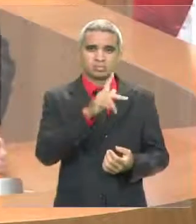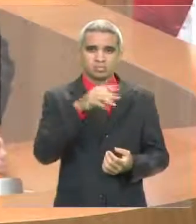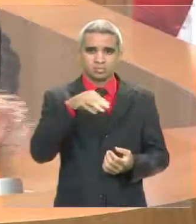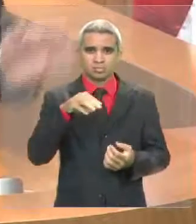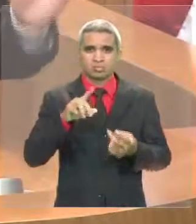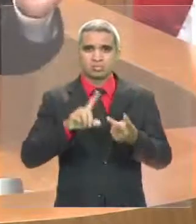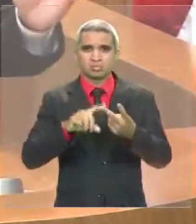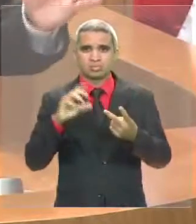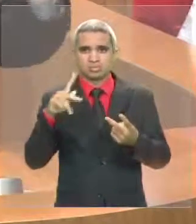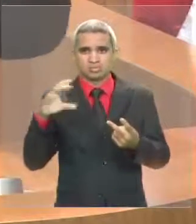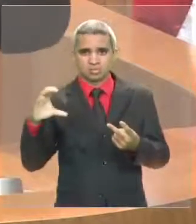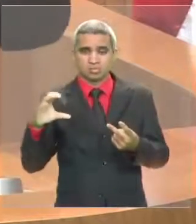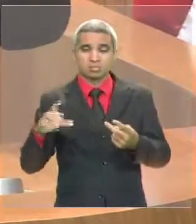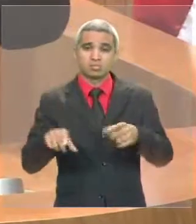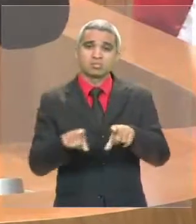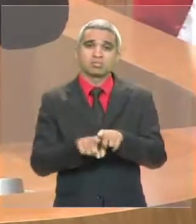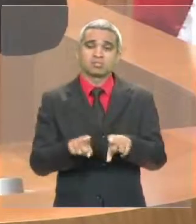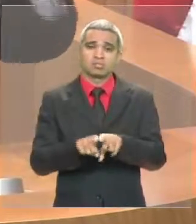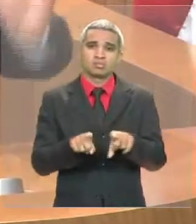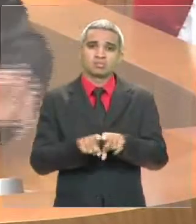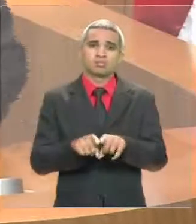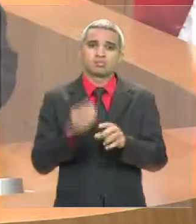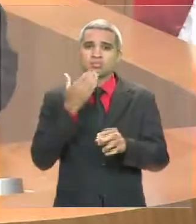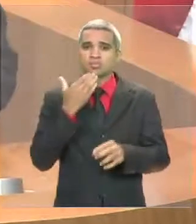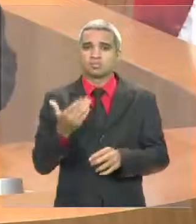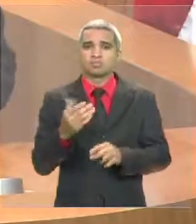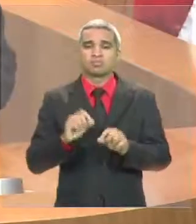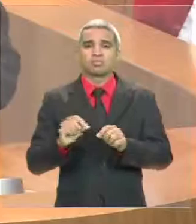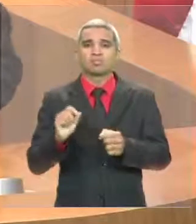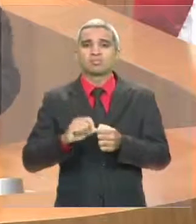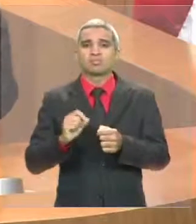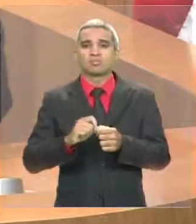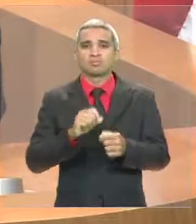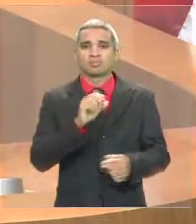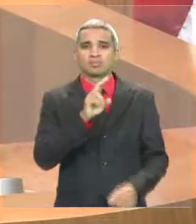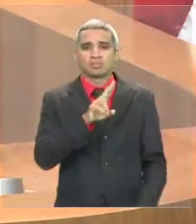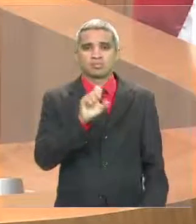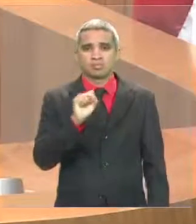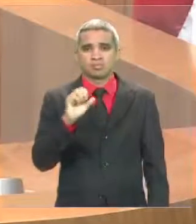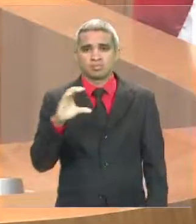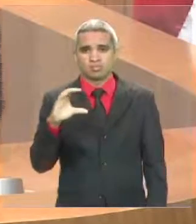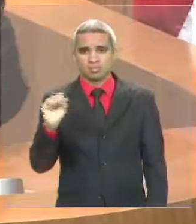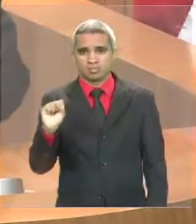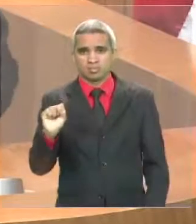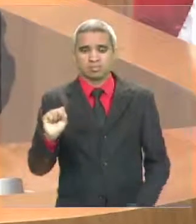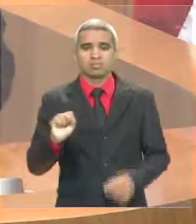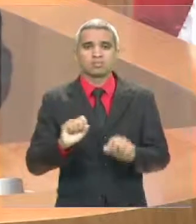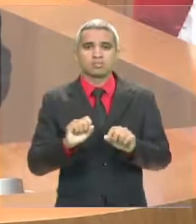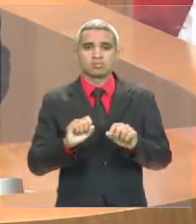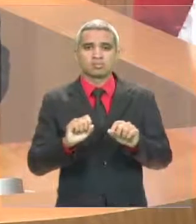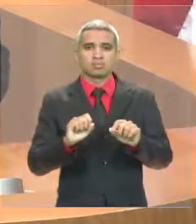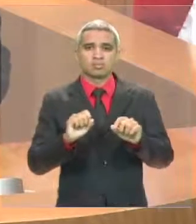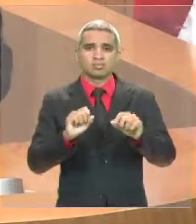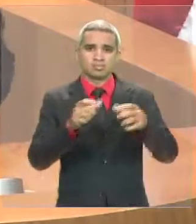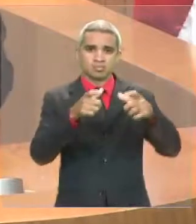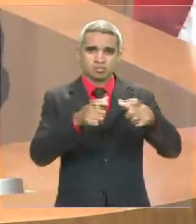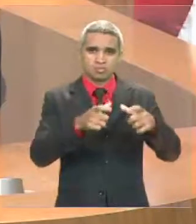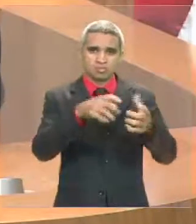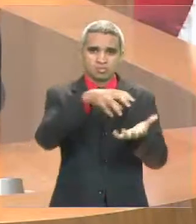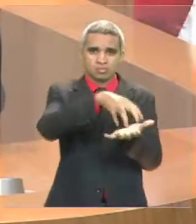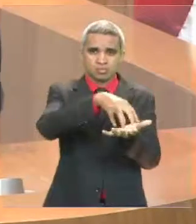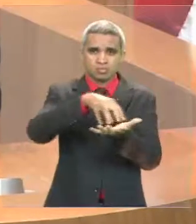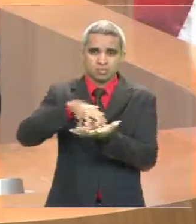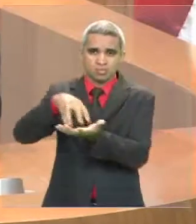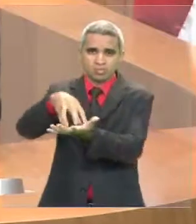a instalação de USCs, de unidades de segurança comunitária. Nós